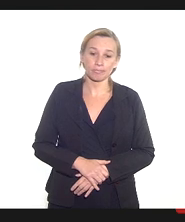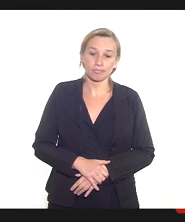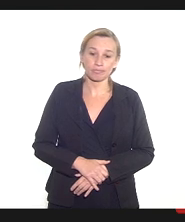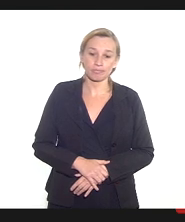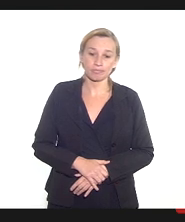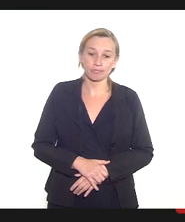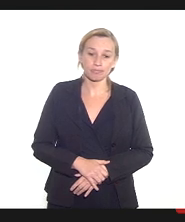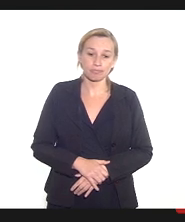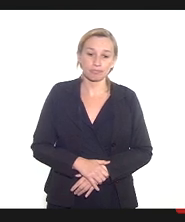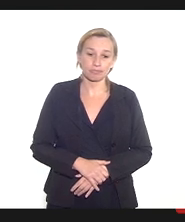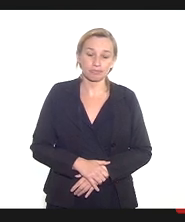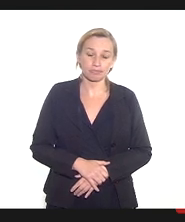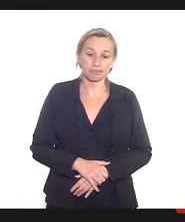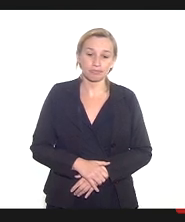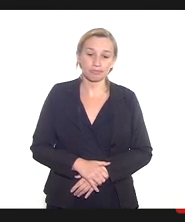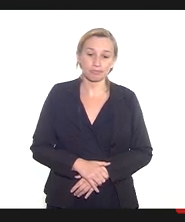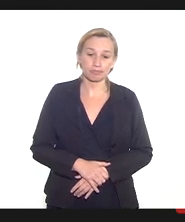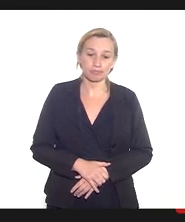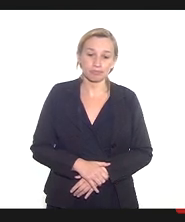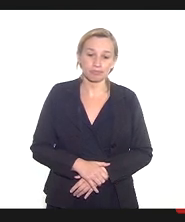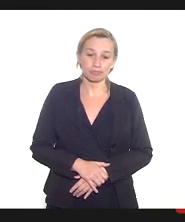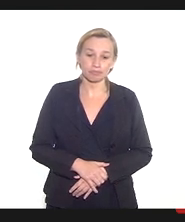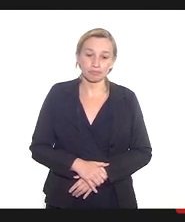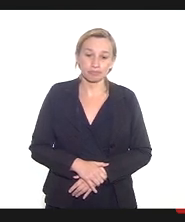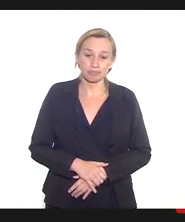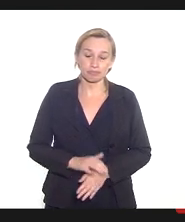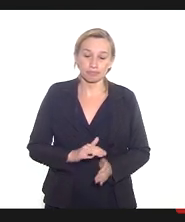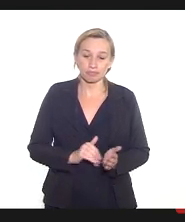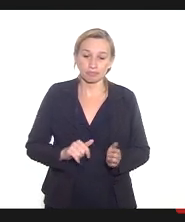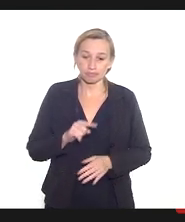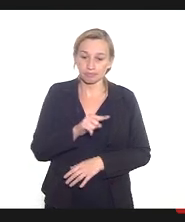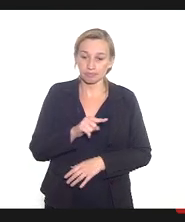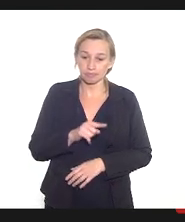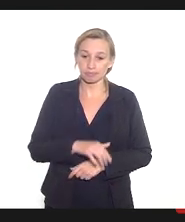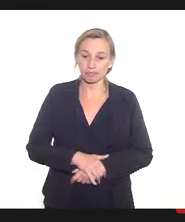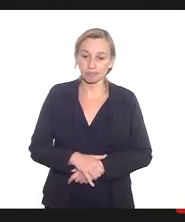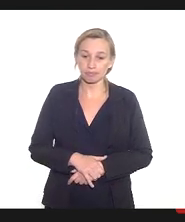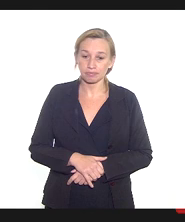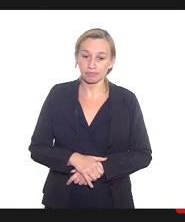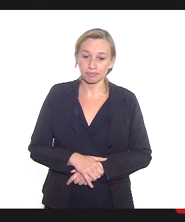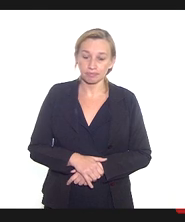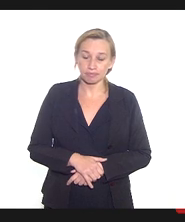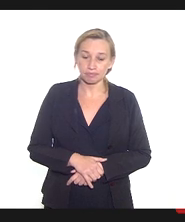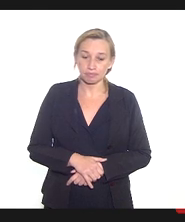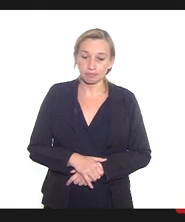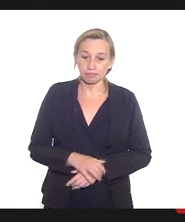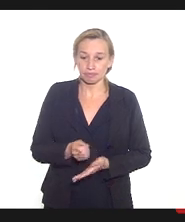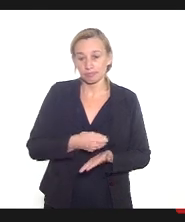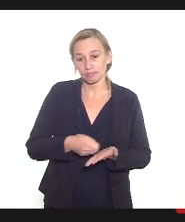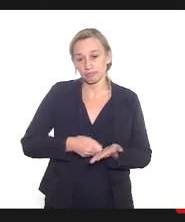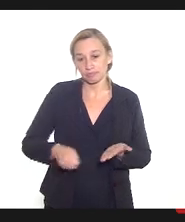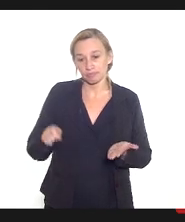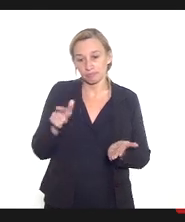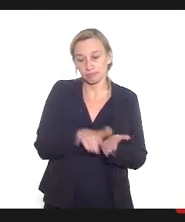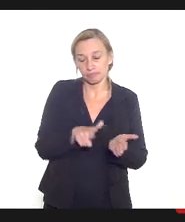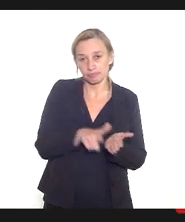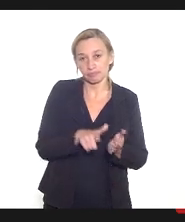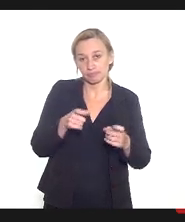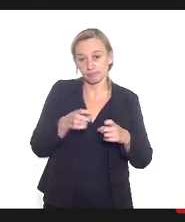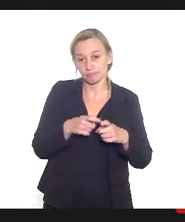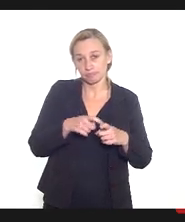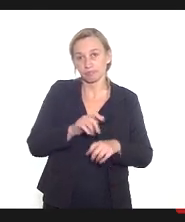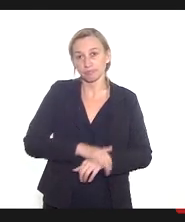esta condicionante de prescrição médica